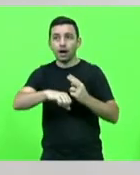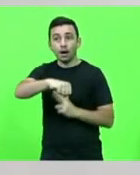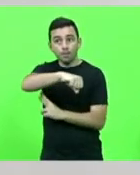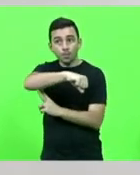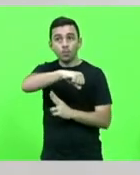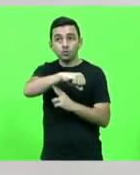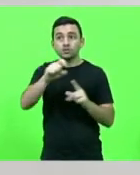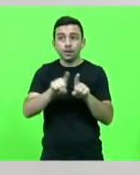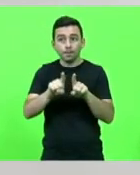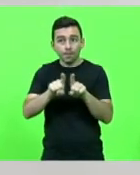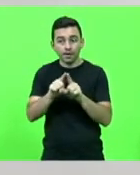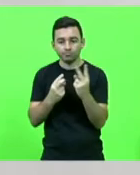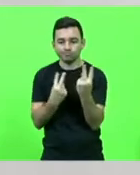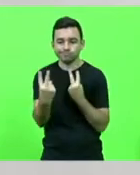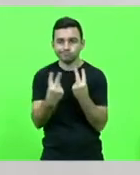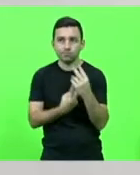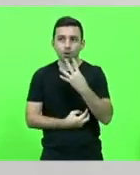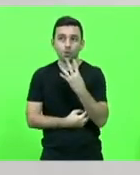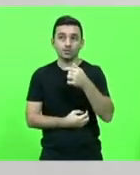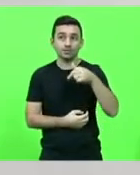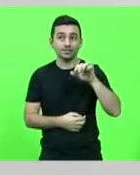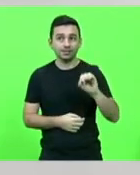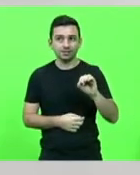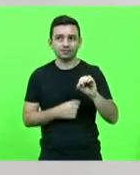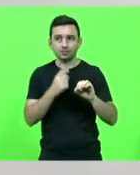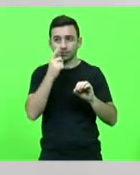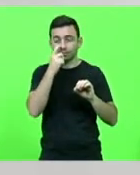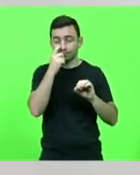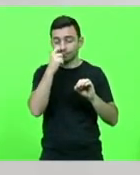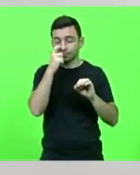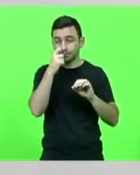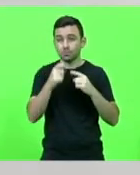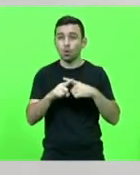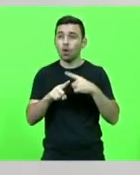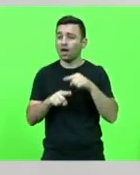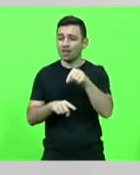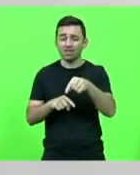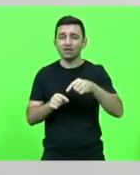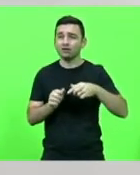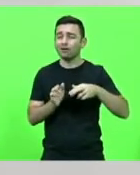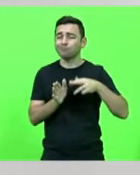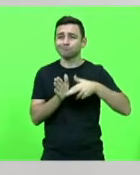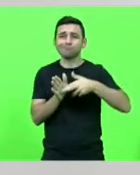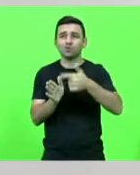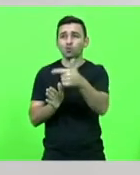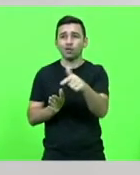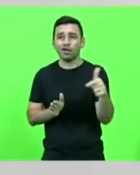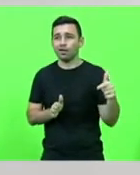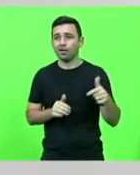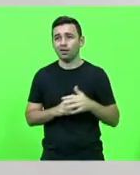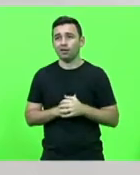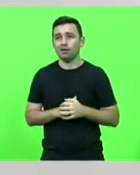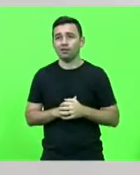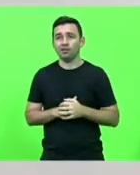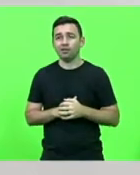duplicação da 470 porque nós não temos lá uma ferrovia e nem